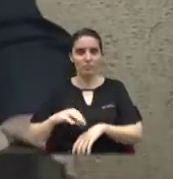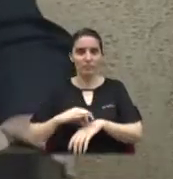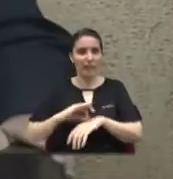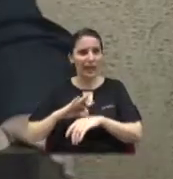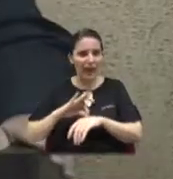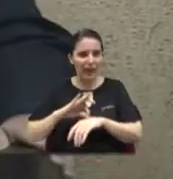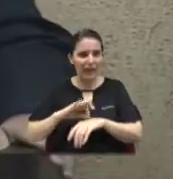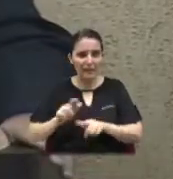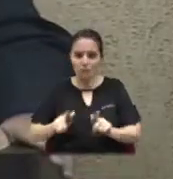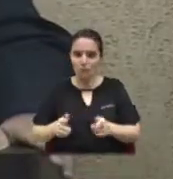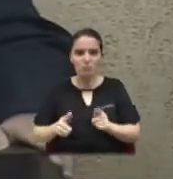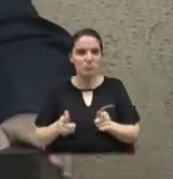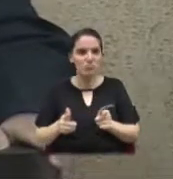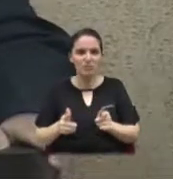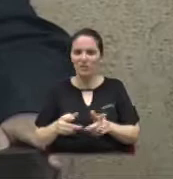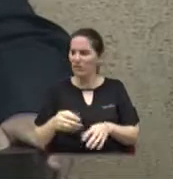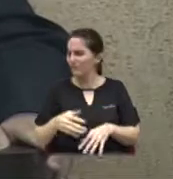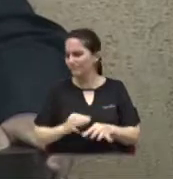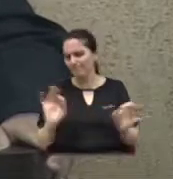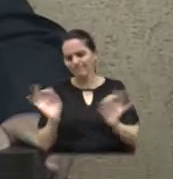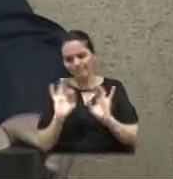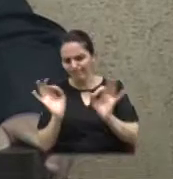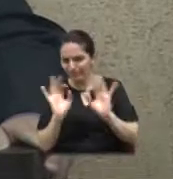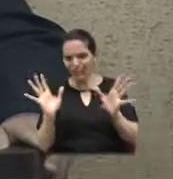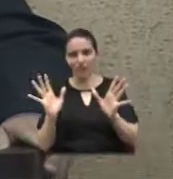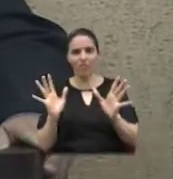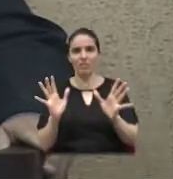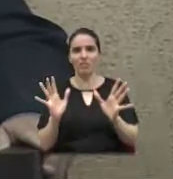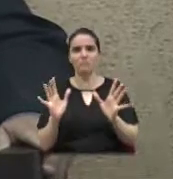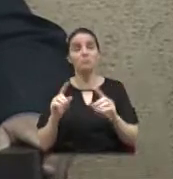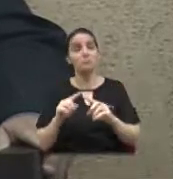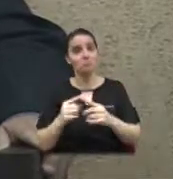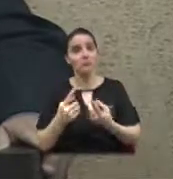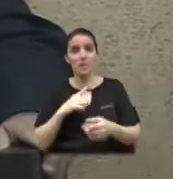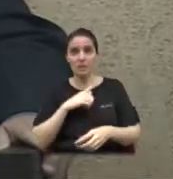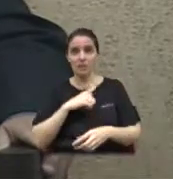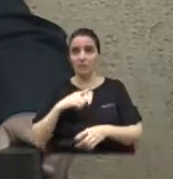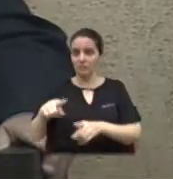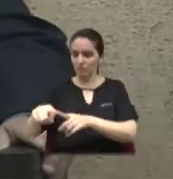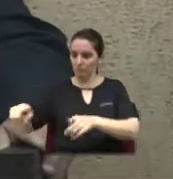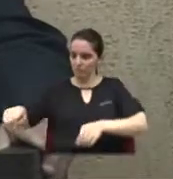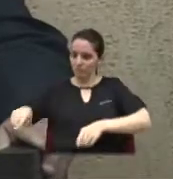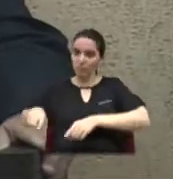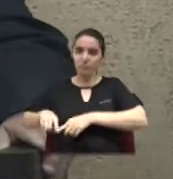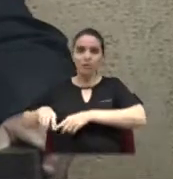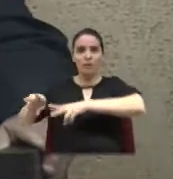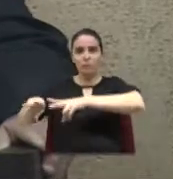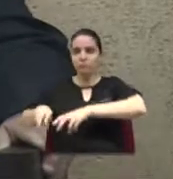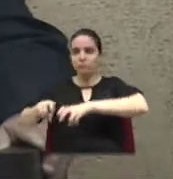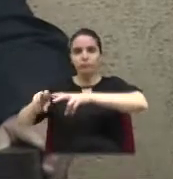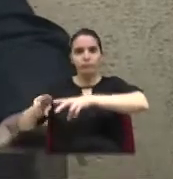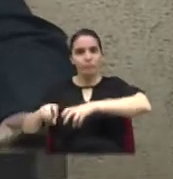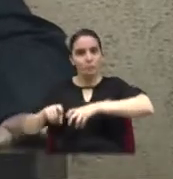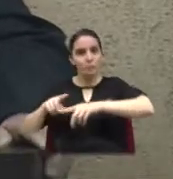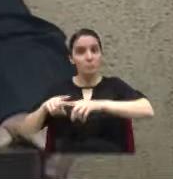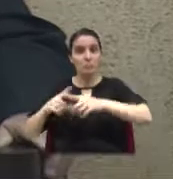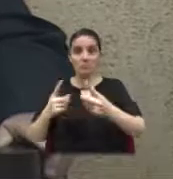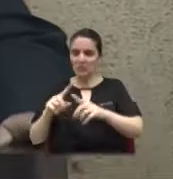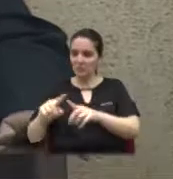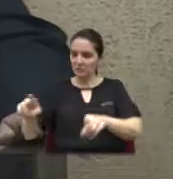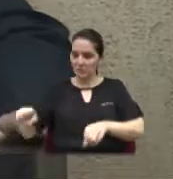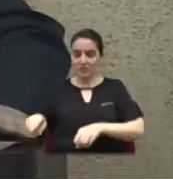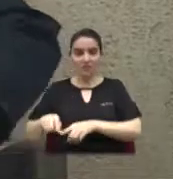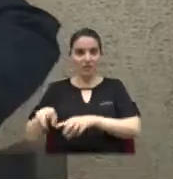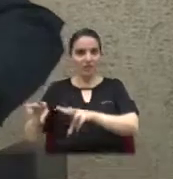nem pensar. E lá tem algumas chacras de lazer. E simplesmente essas chacras de lazer estão ficando